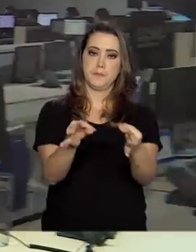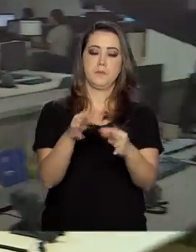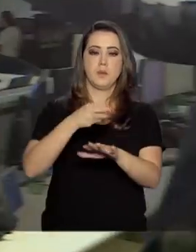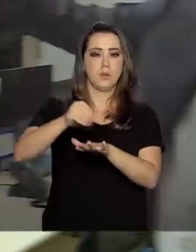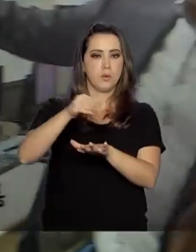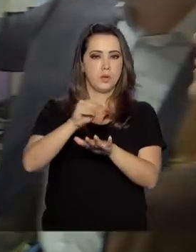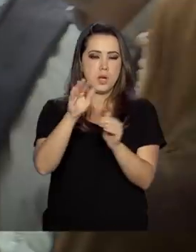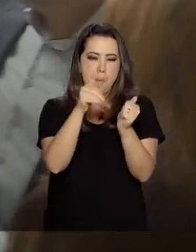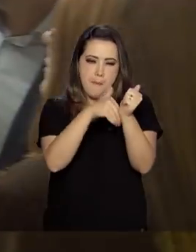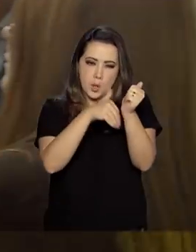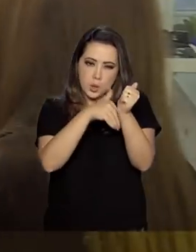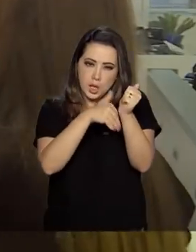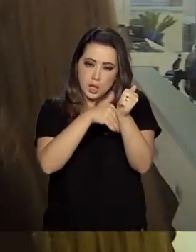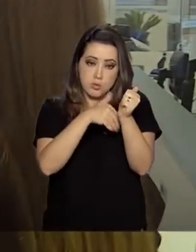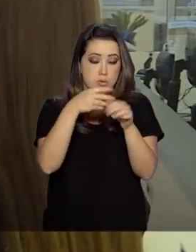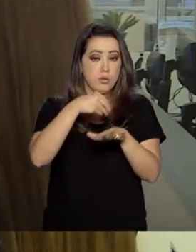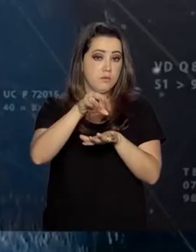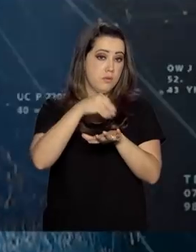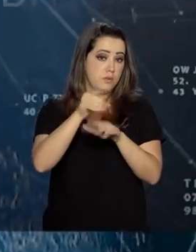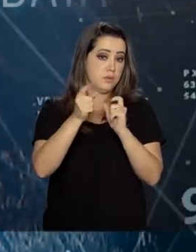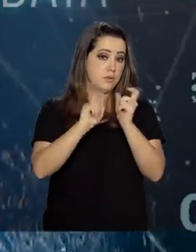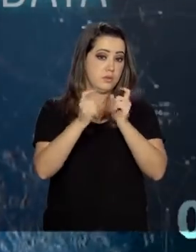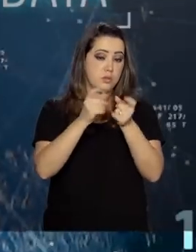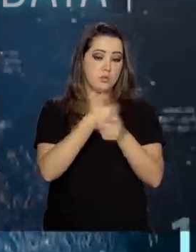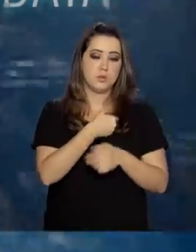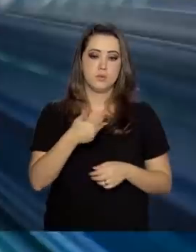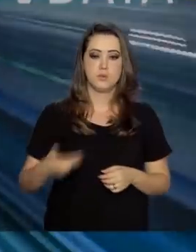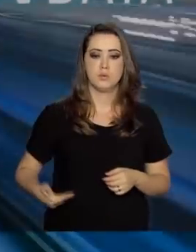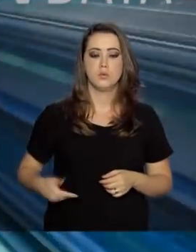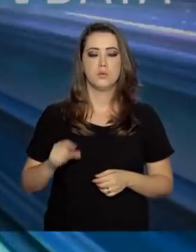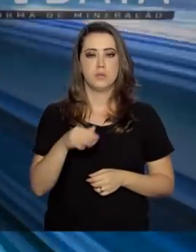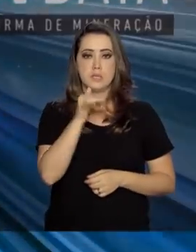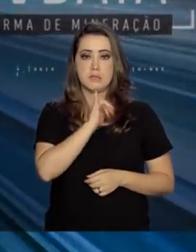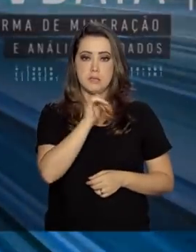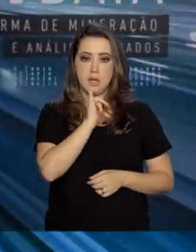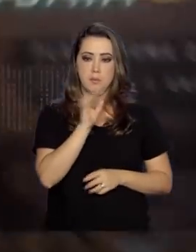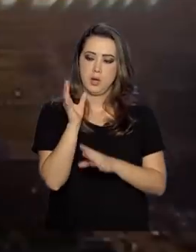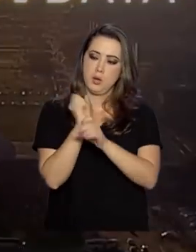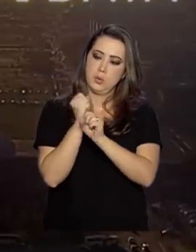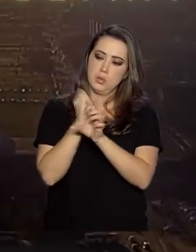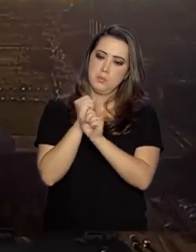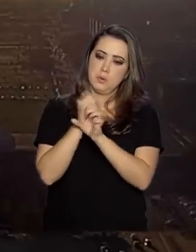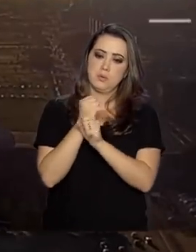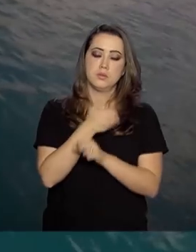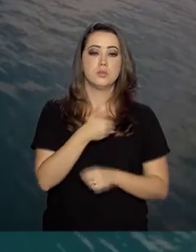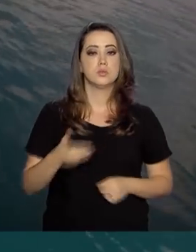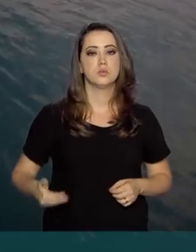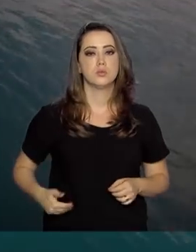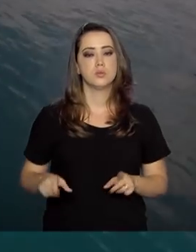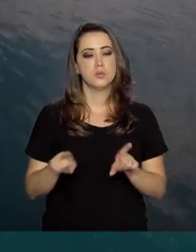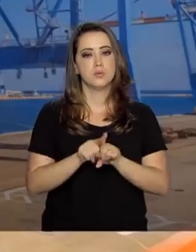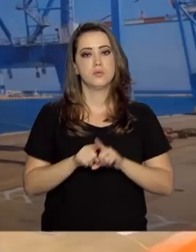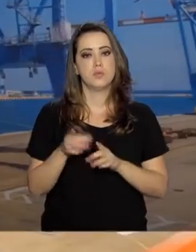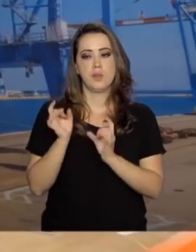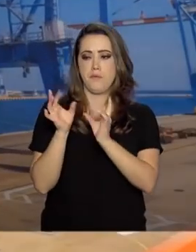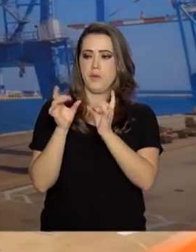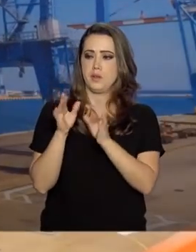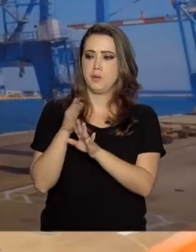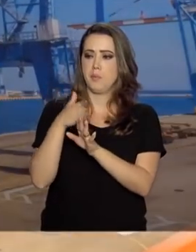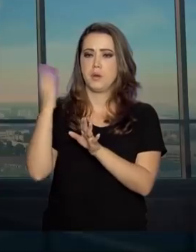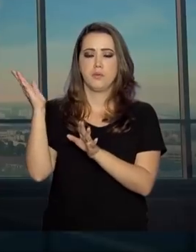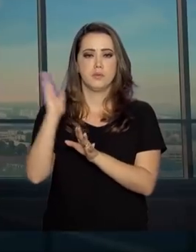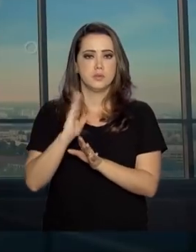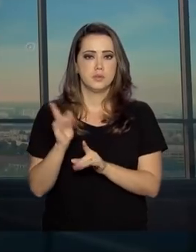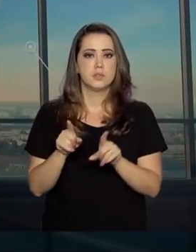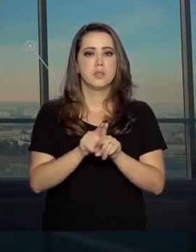é o guardião de informações da administração pública, como a contabilidade do governo, o comércio exterior e